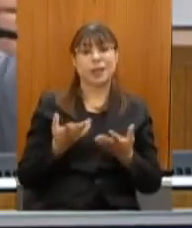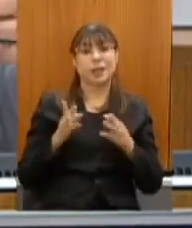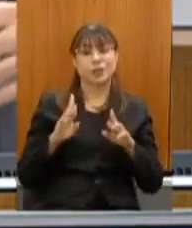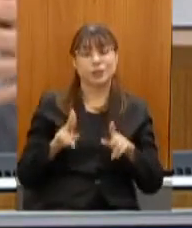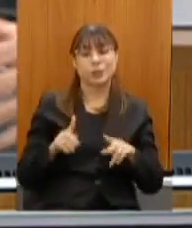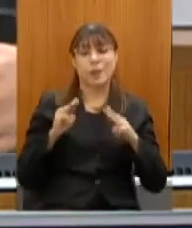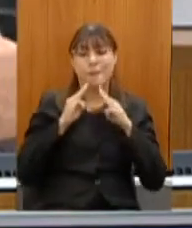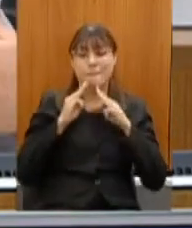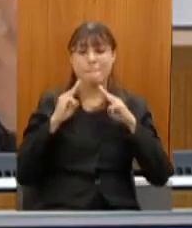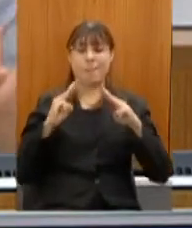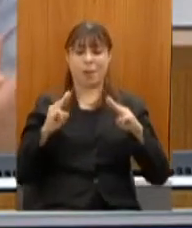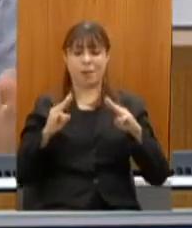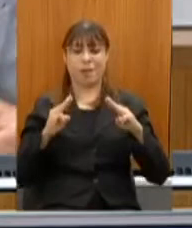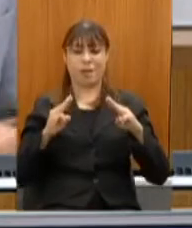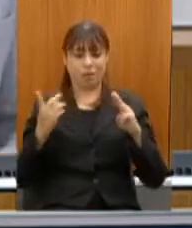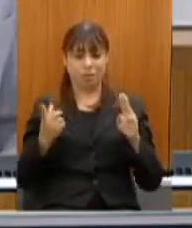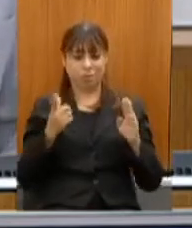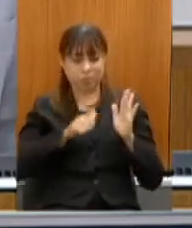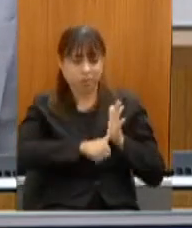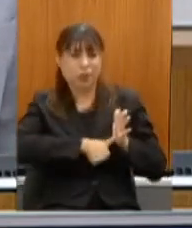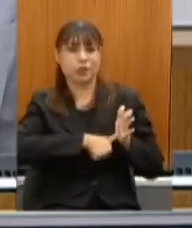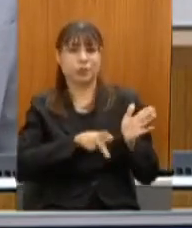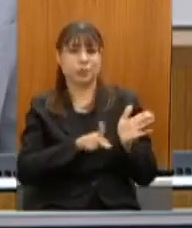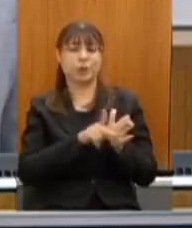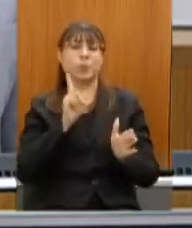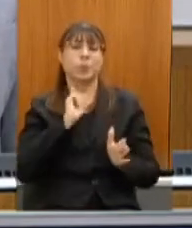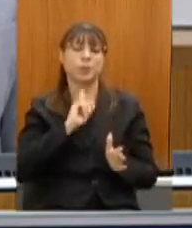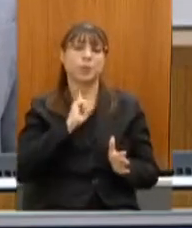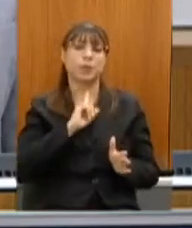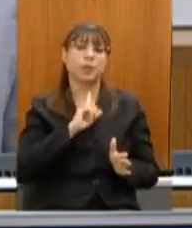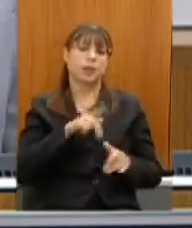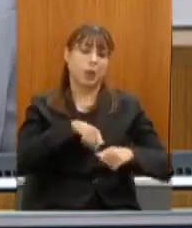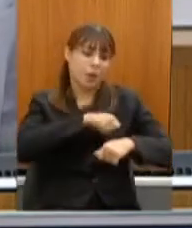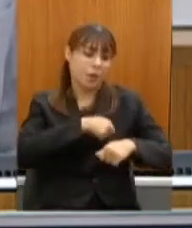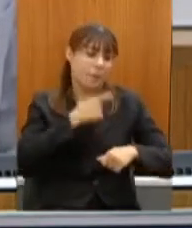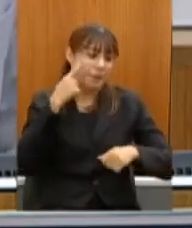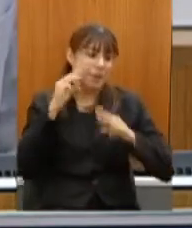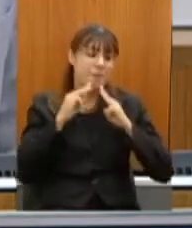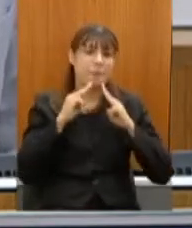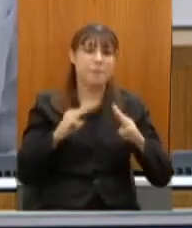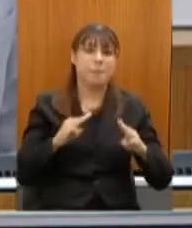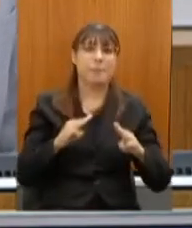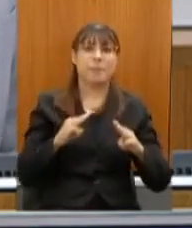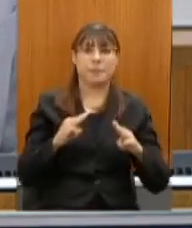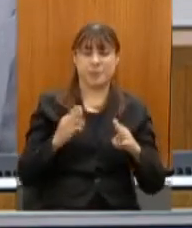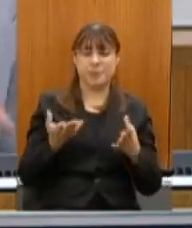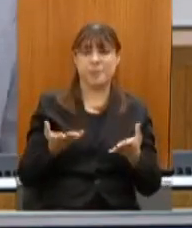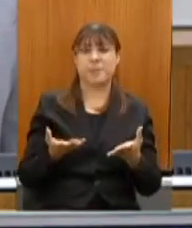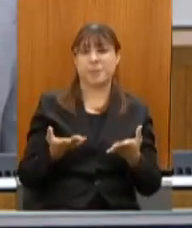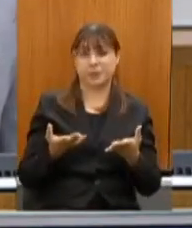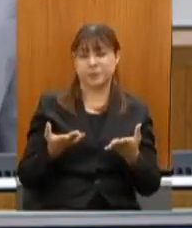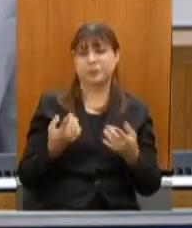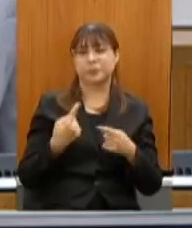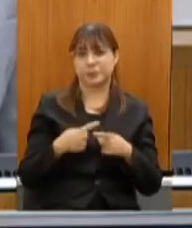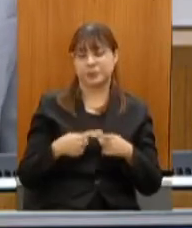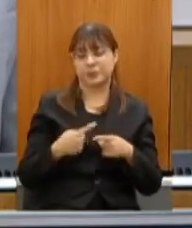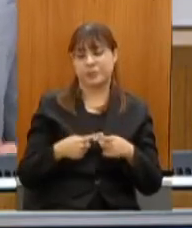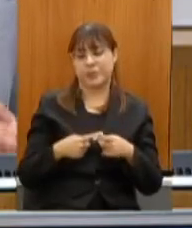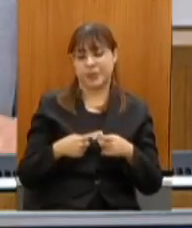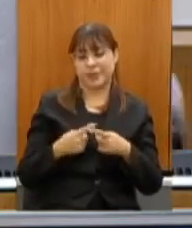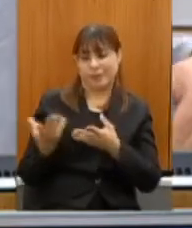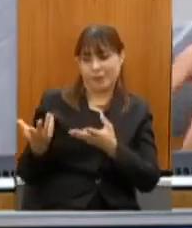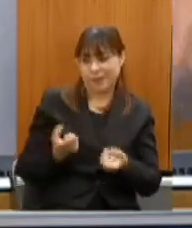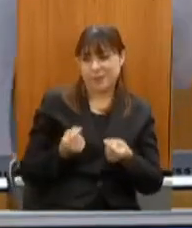que leva a identidade do mineiro então trabalhar a cozinha mineira enquanto marketing de receber porque receber na cozinha é muito bom